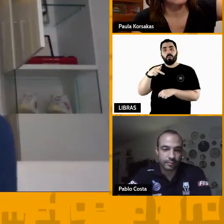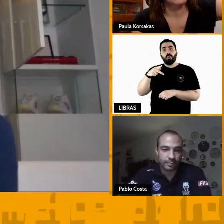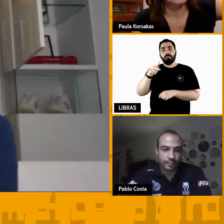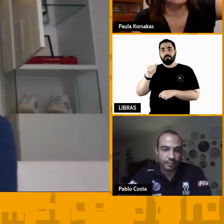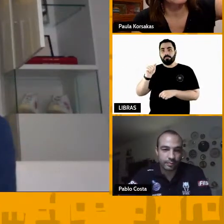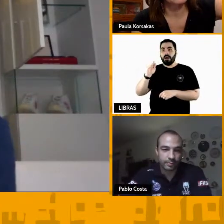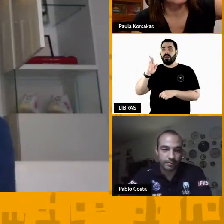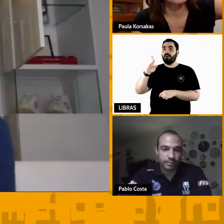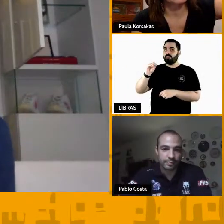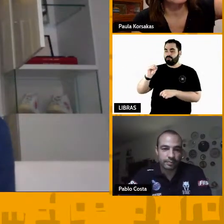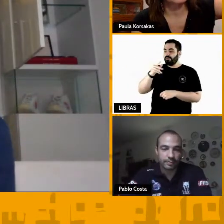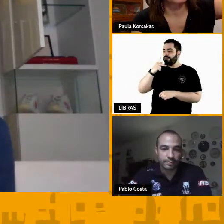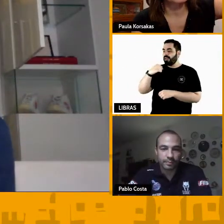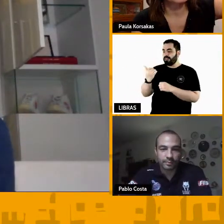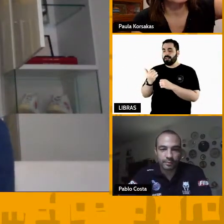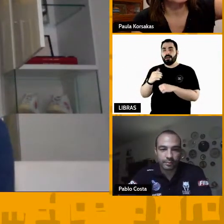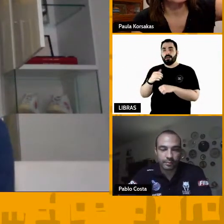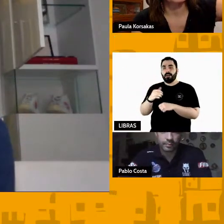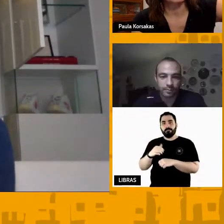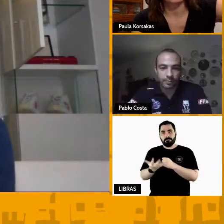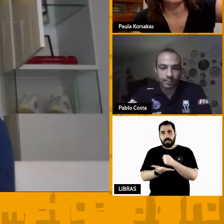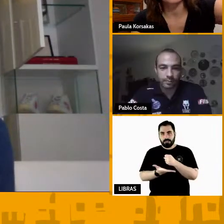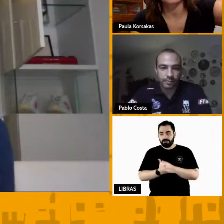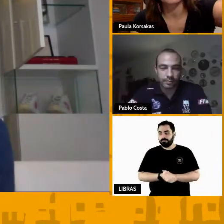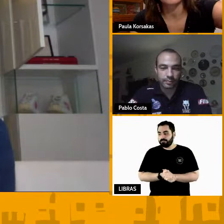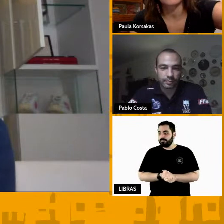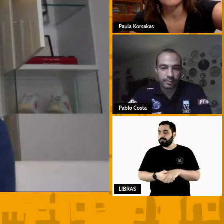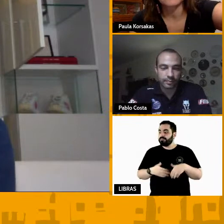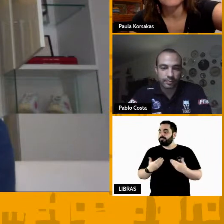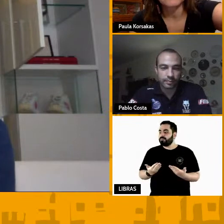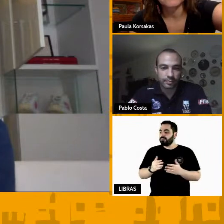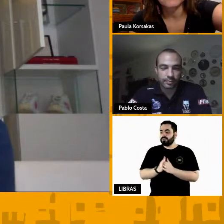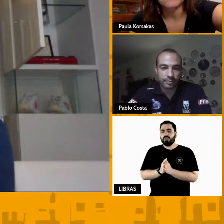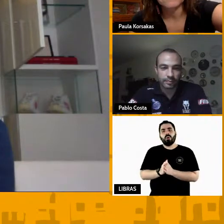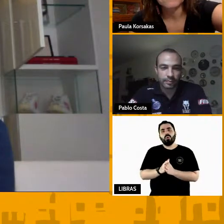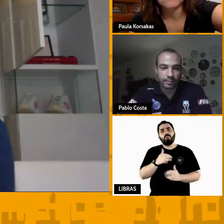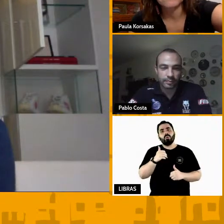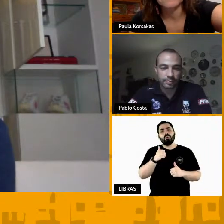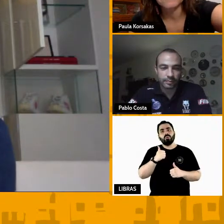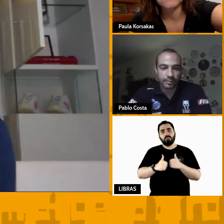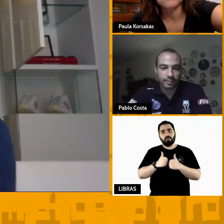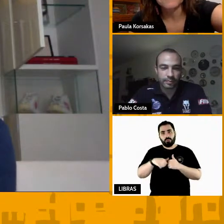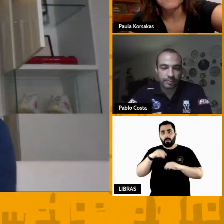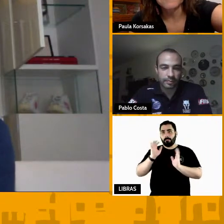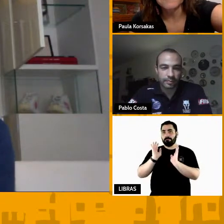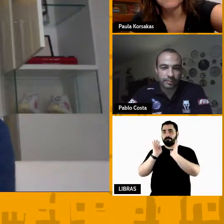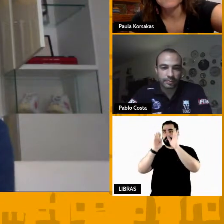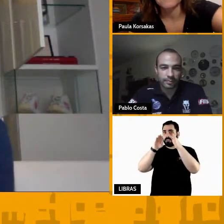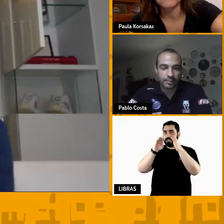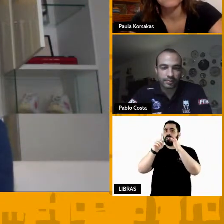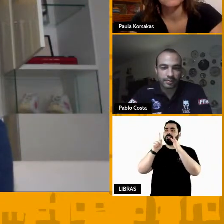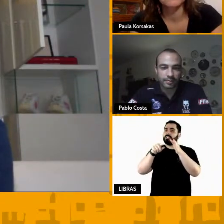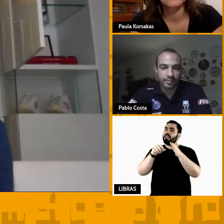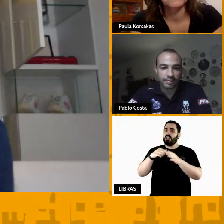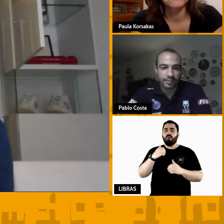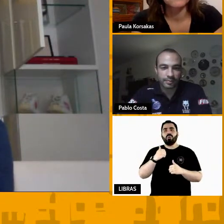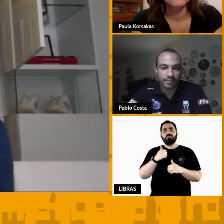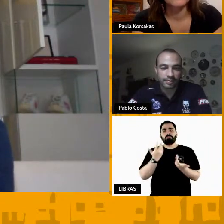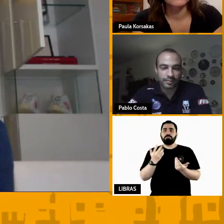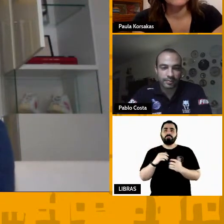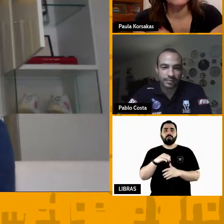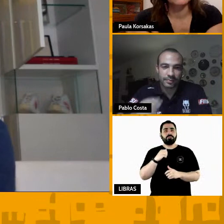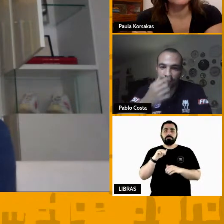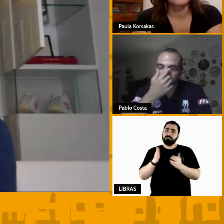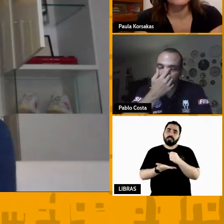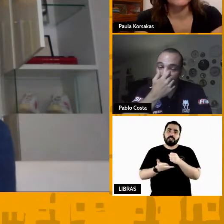eu visualizo o esporte o basquete principalmente é um jogo de erros é um jogo que 45% no aproveitamento de 3